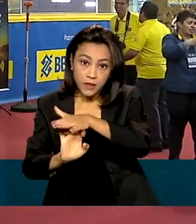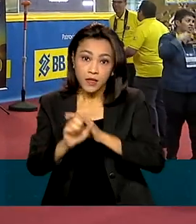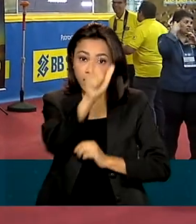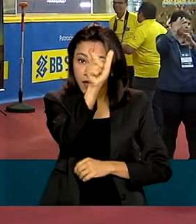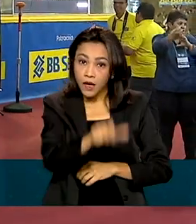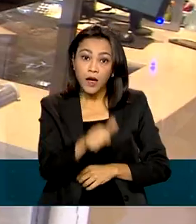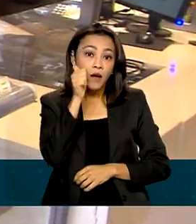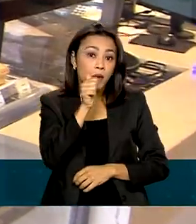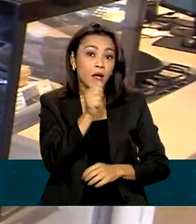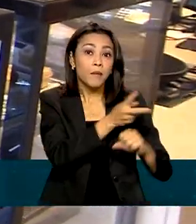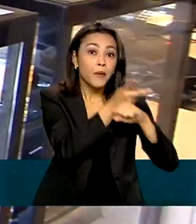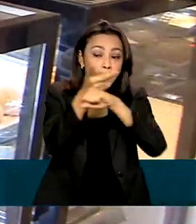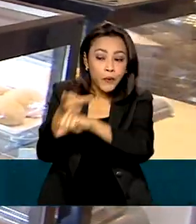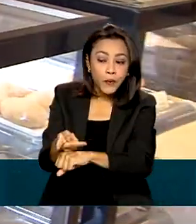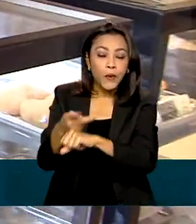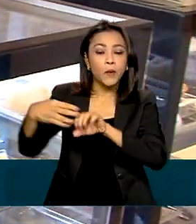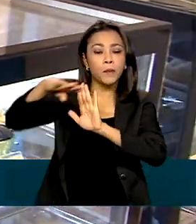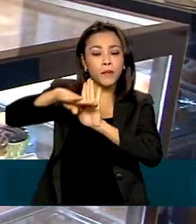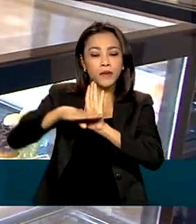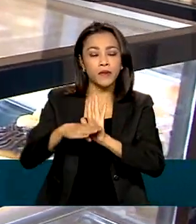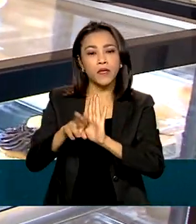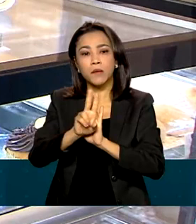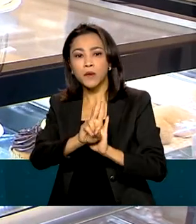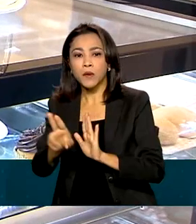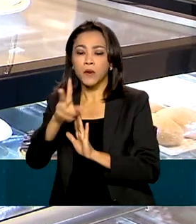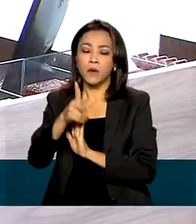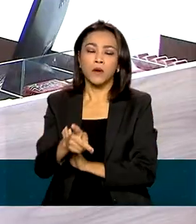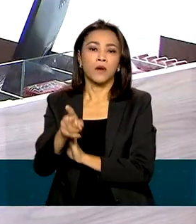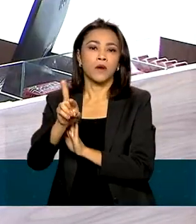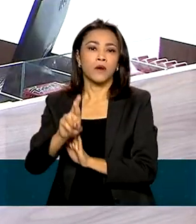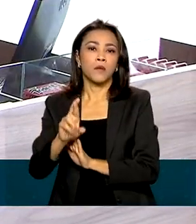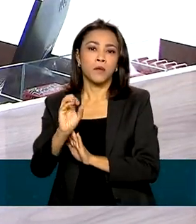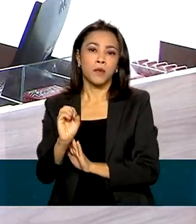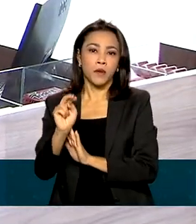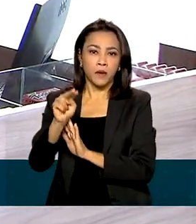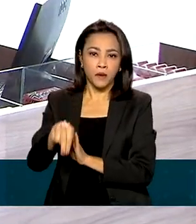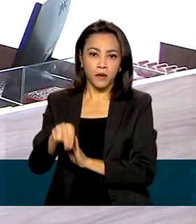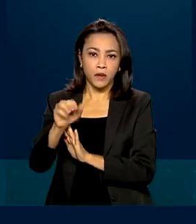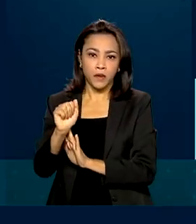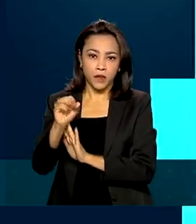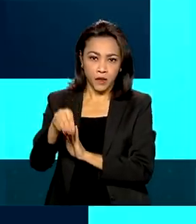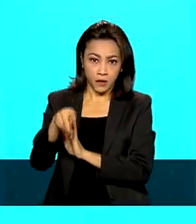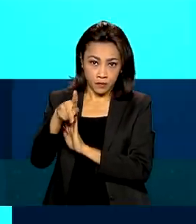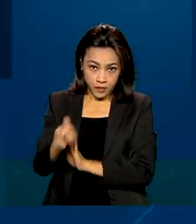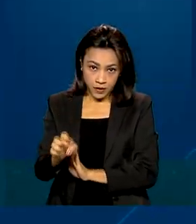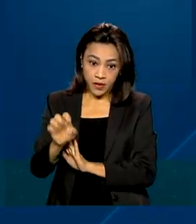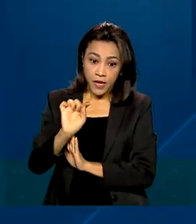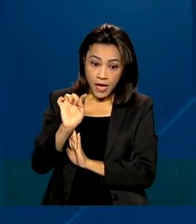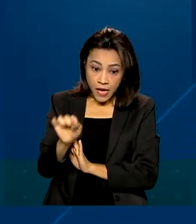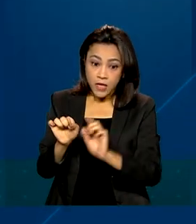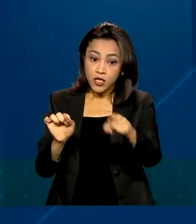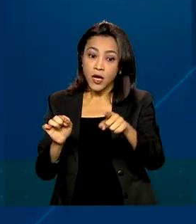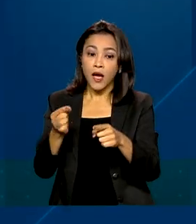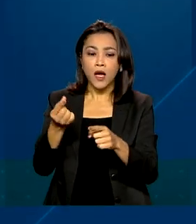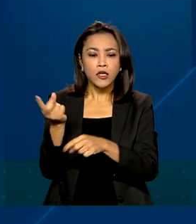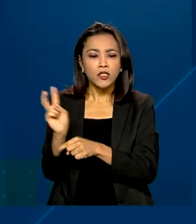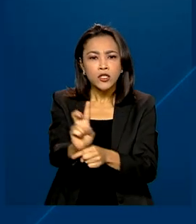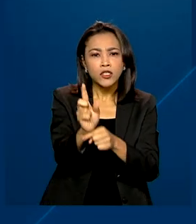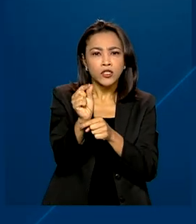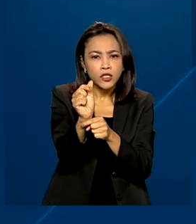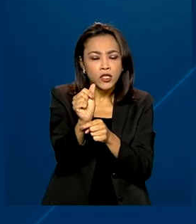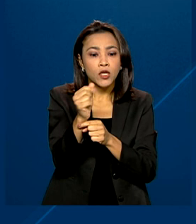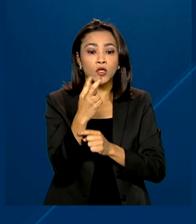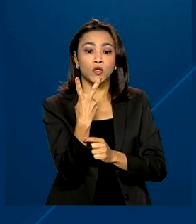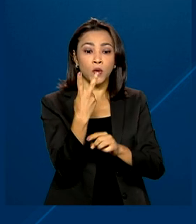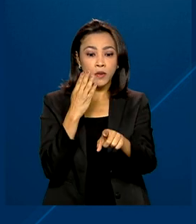recorreu ao PRONAMP, Programa Nacional de Apoio a Microempresas e Empresas de Pequeno Porte. O PRONAMP já liberou pelo Banco do Brasil